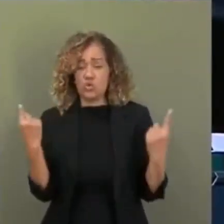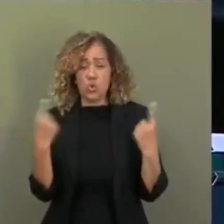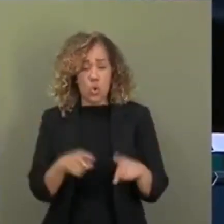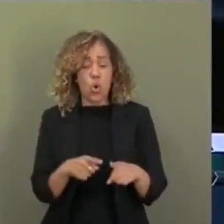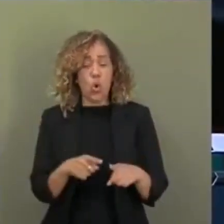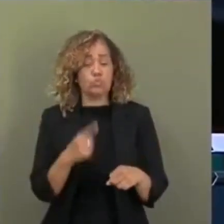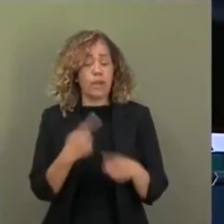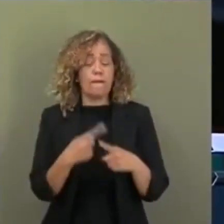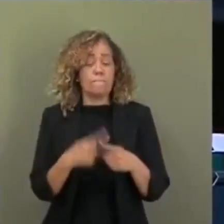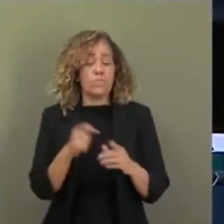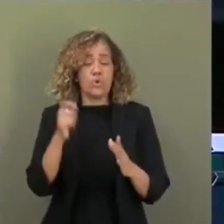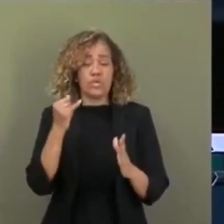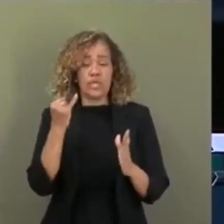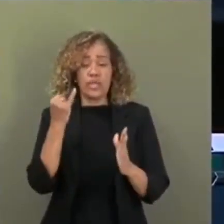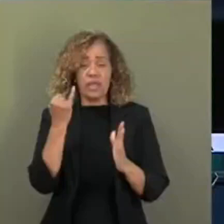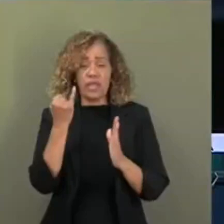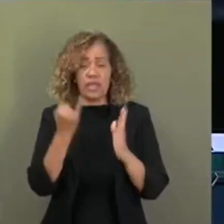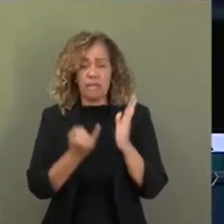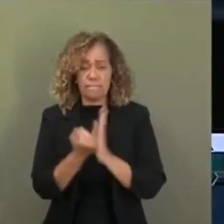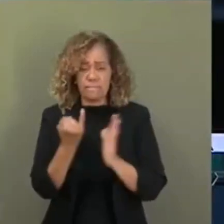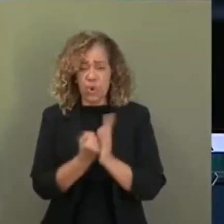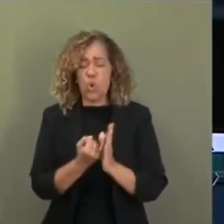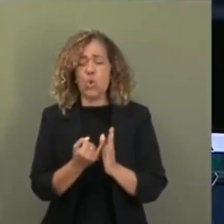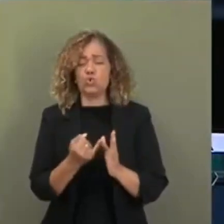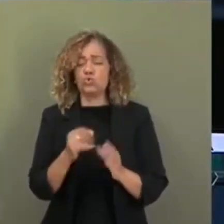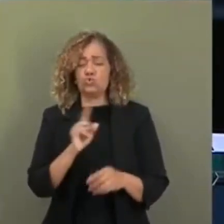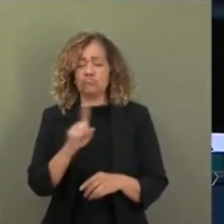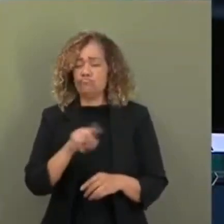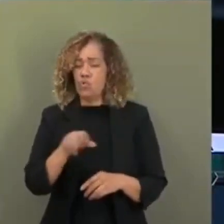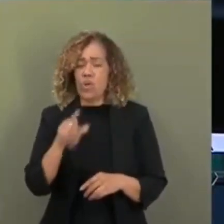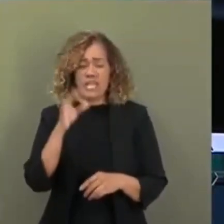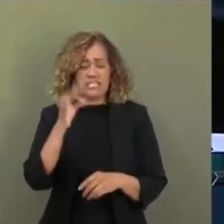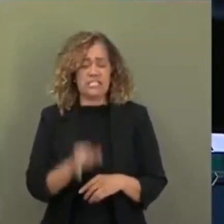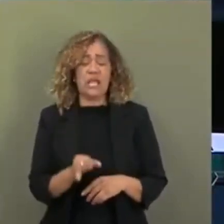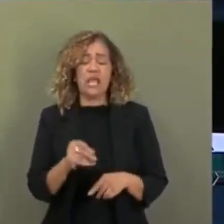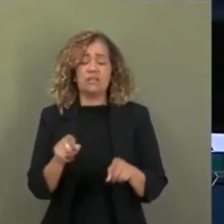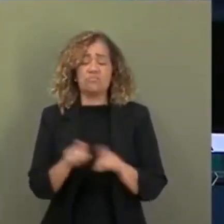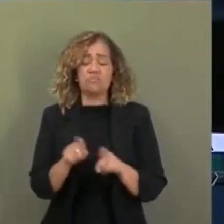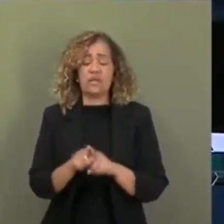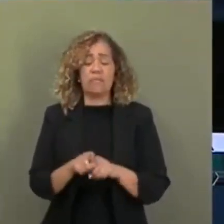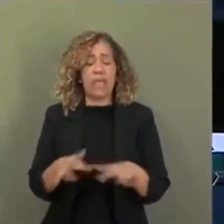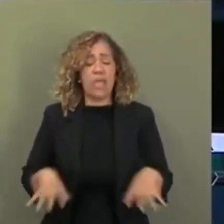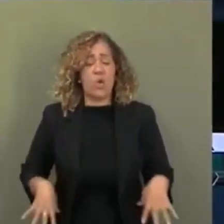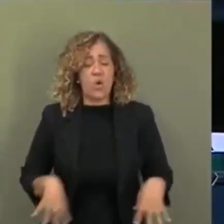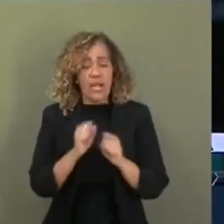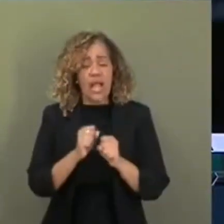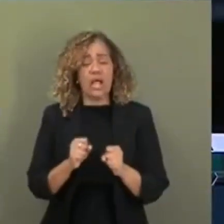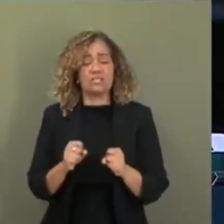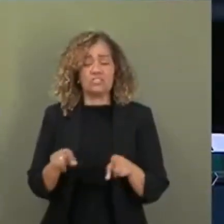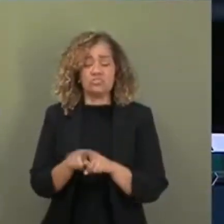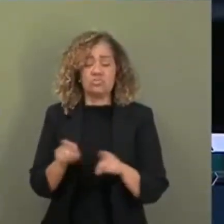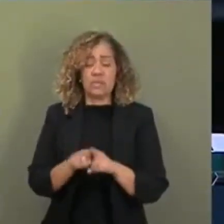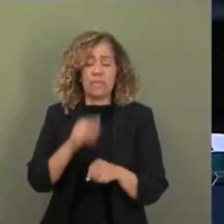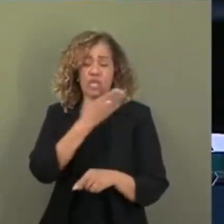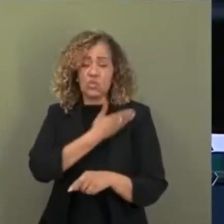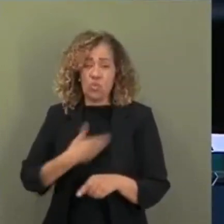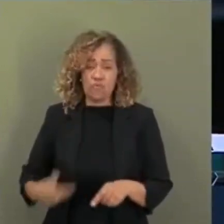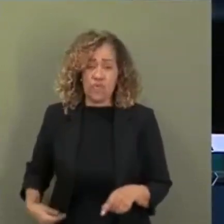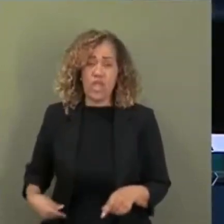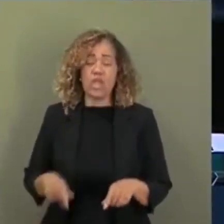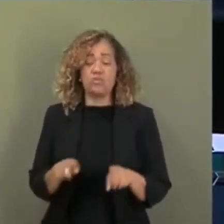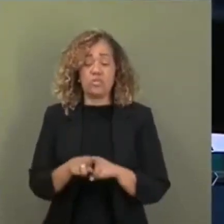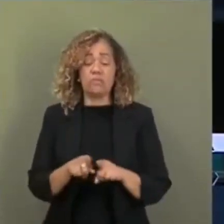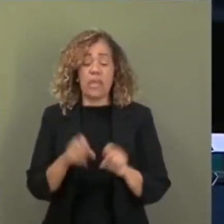ineficiente. Em relação aos gastos do governo, eu acho que, eu vi que o presidente Artulira mencionou que pode ter uma reforma